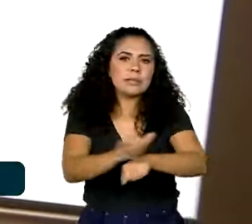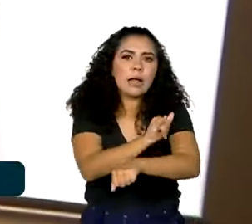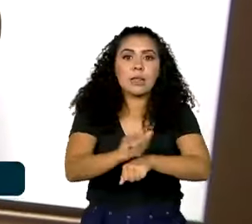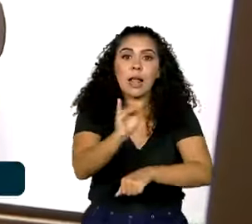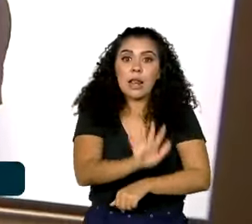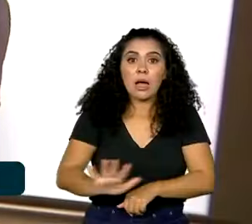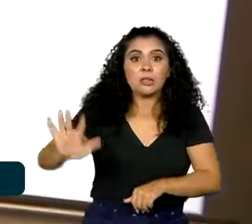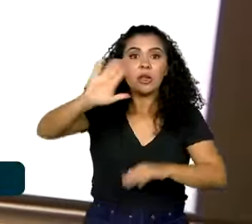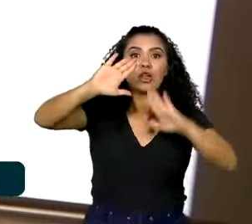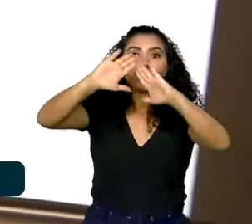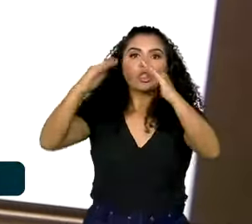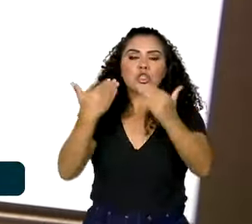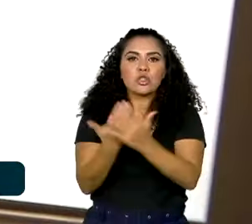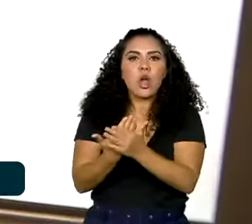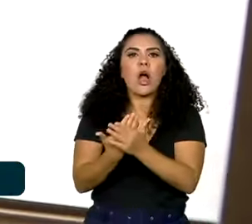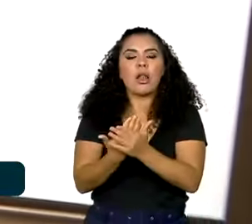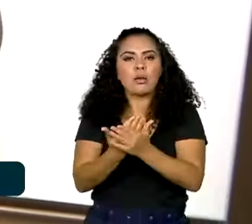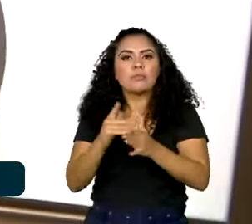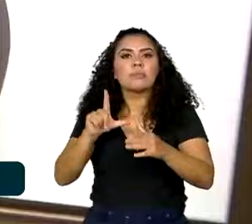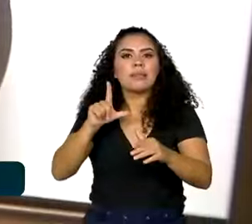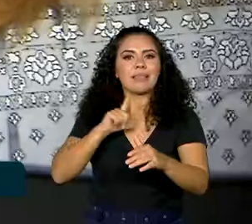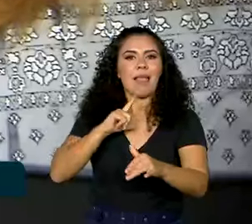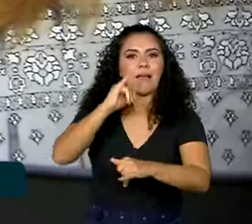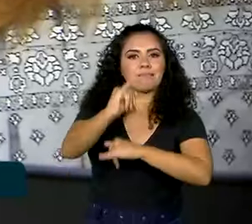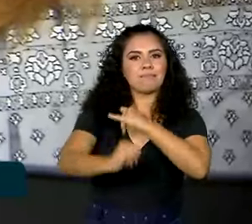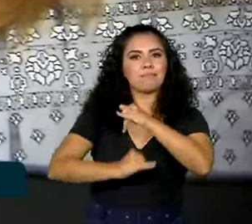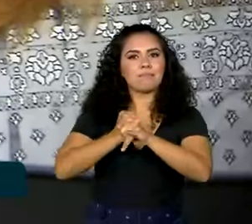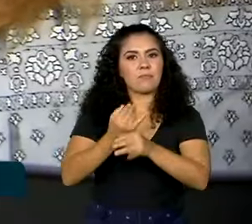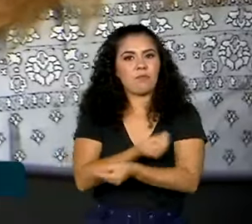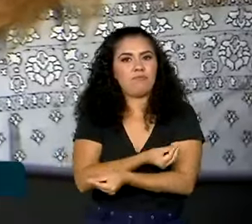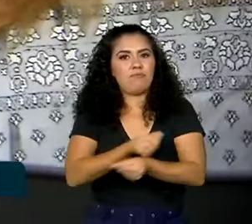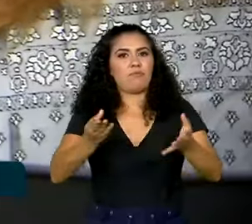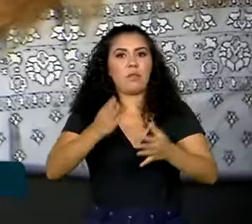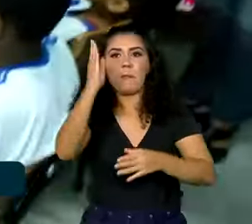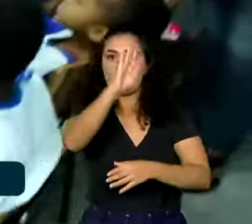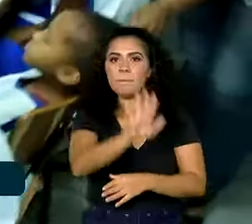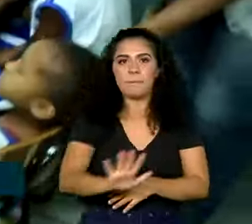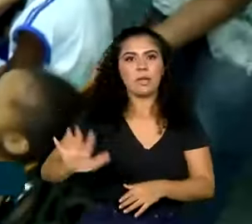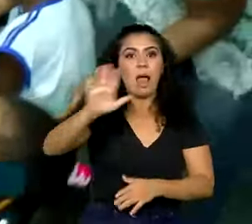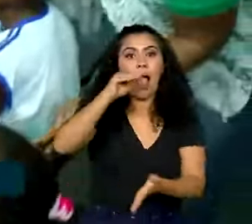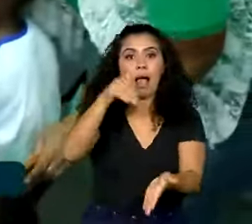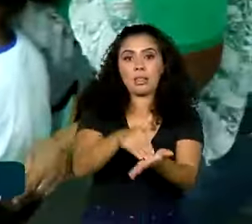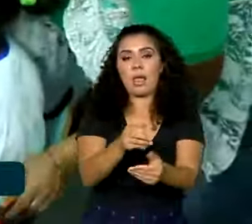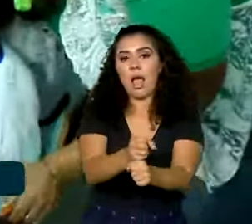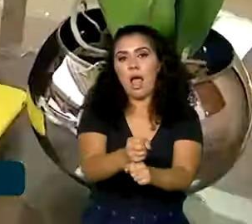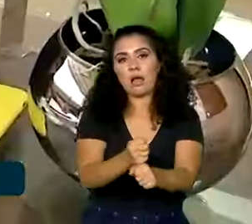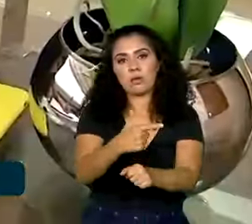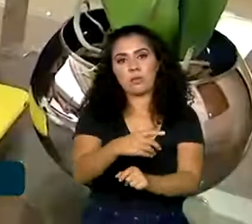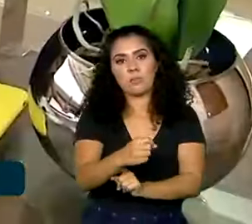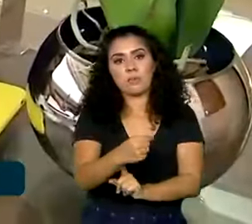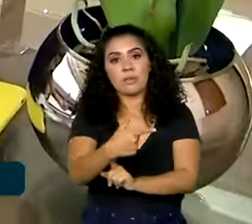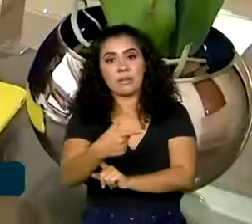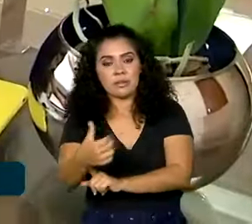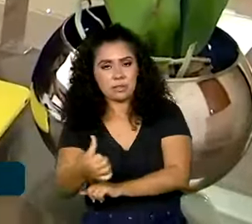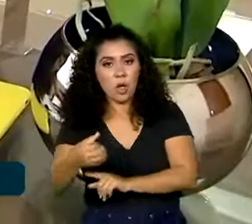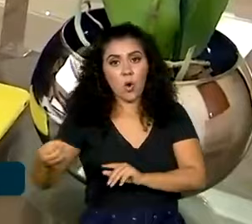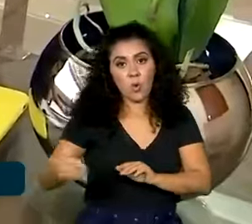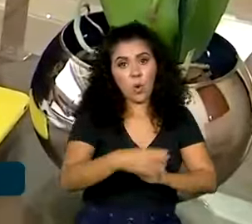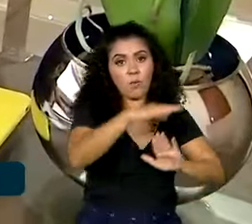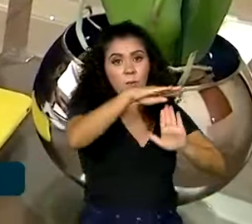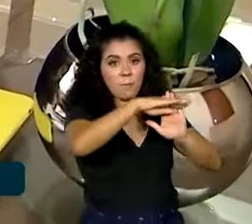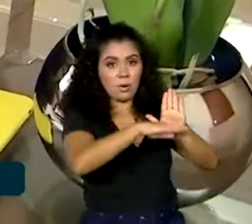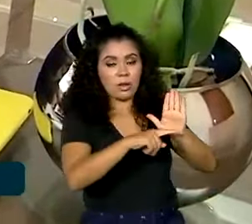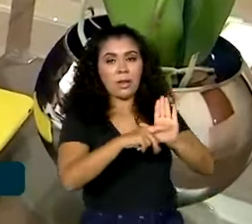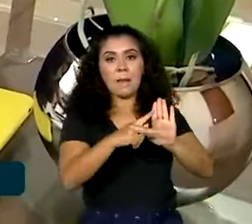que quer levar a internet banda larga a todas as escolas públicas do país. Até 2026, o novo PAC Seleções,